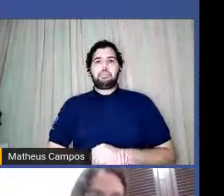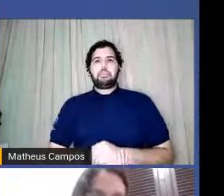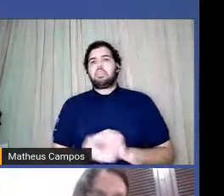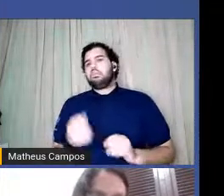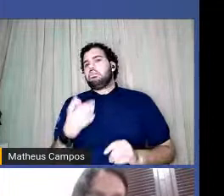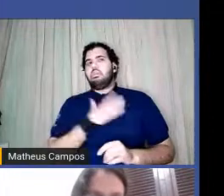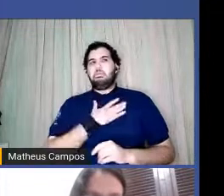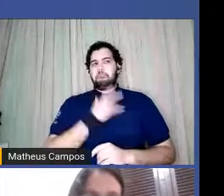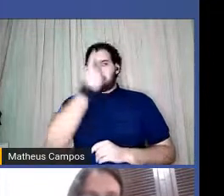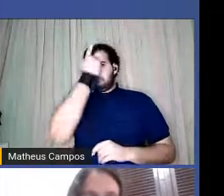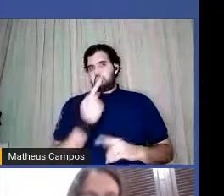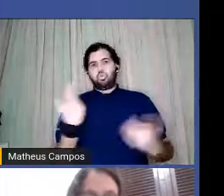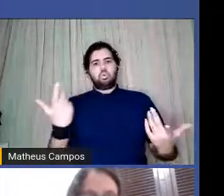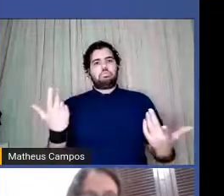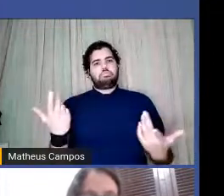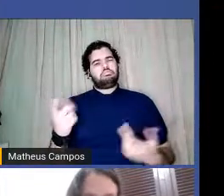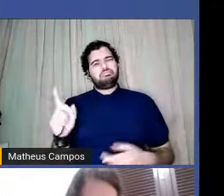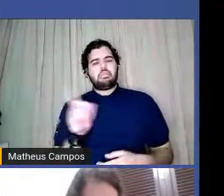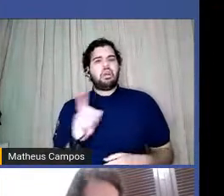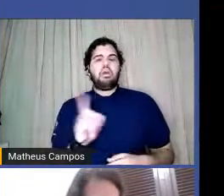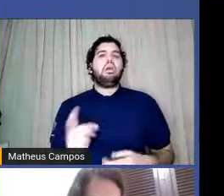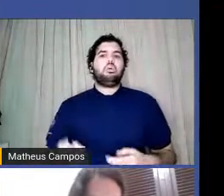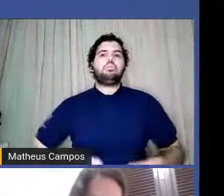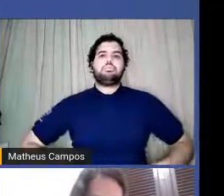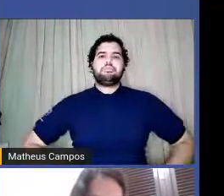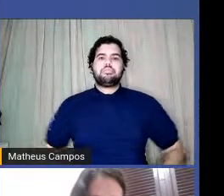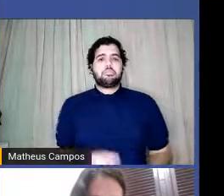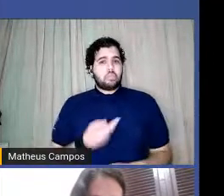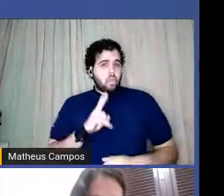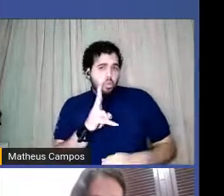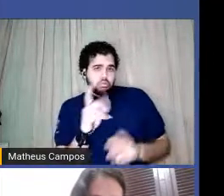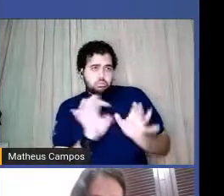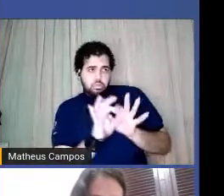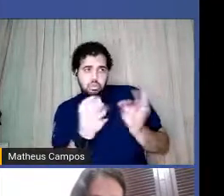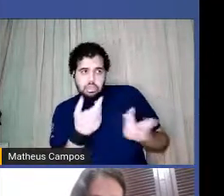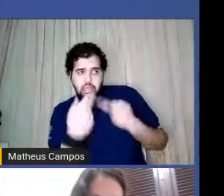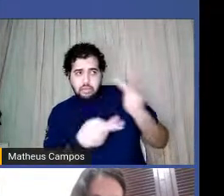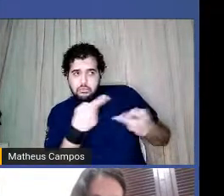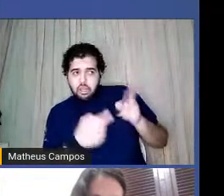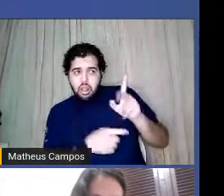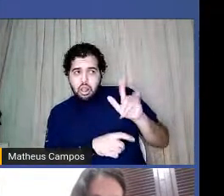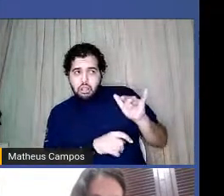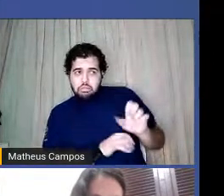pessoal, digamos, né. Eu continuo? quer falar mais alguma coisa, Laís?